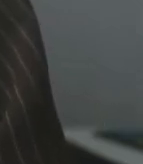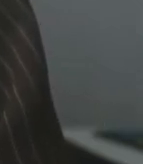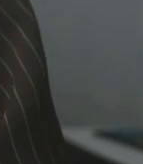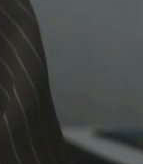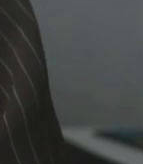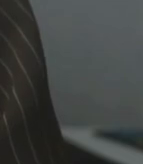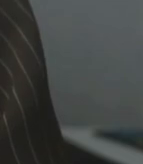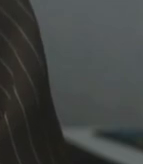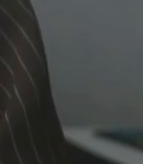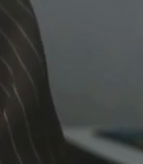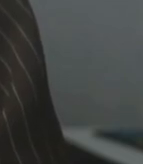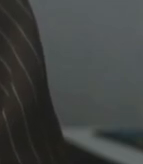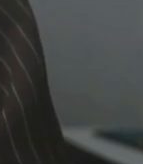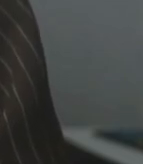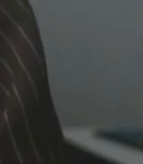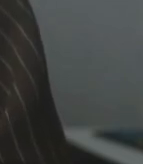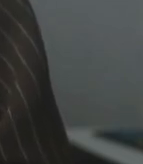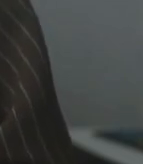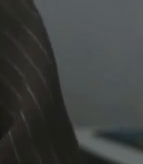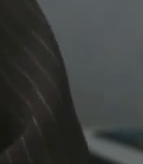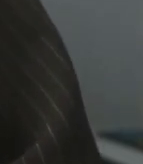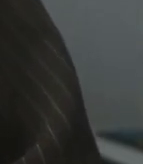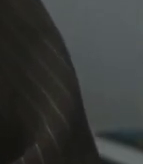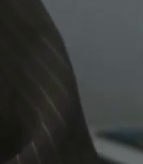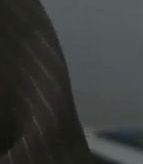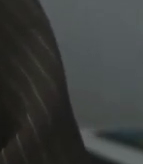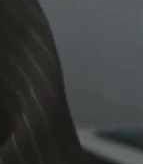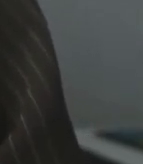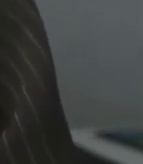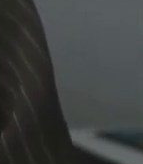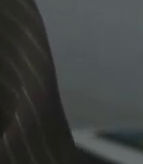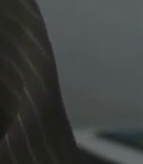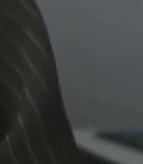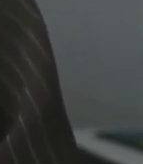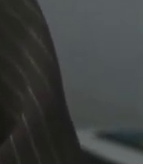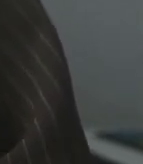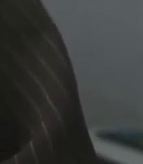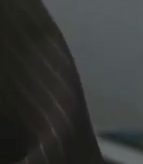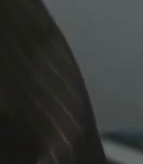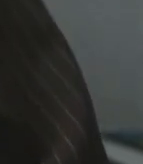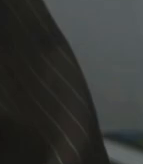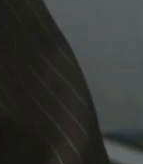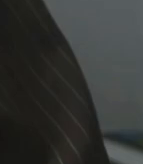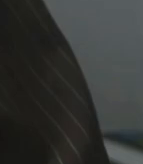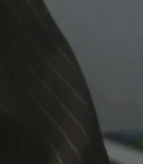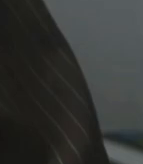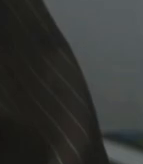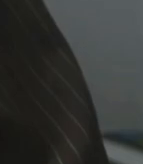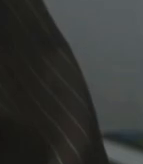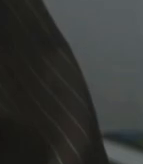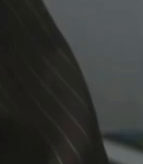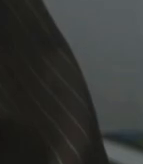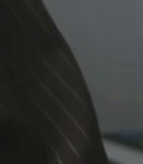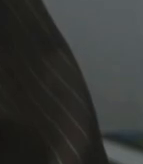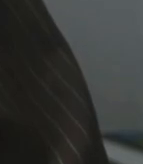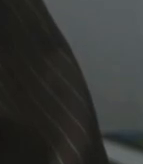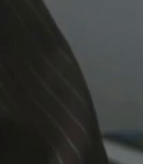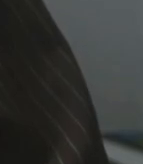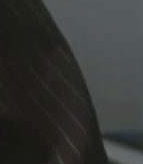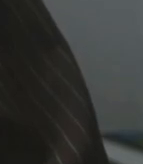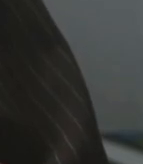esse episódio. Um episódio que agora, no mês de outubro, dia 22, 109 anos.